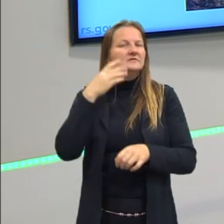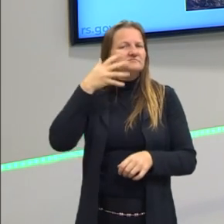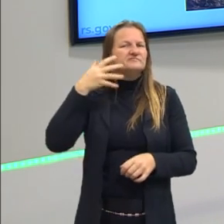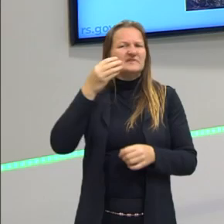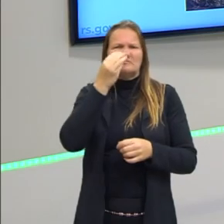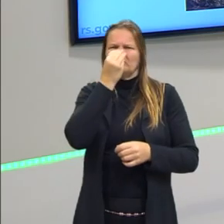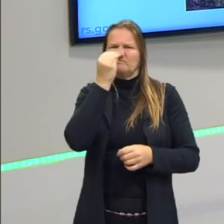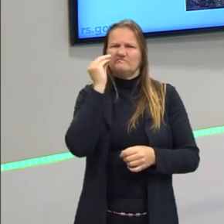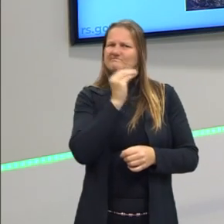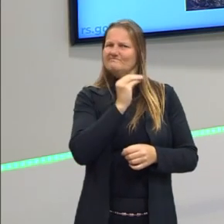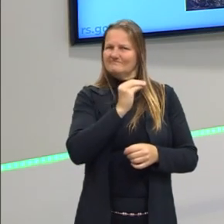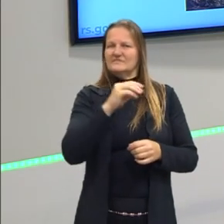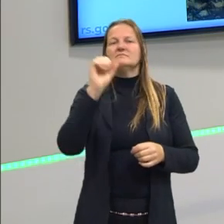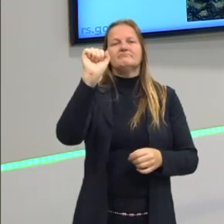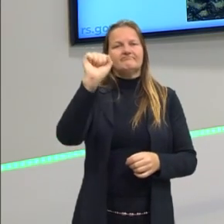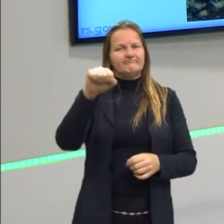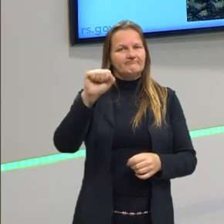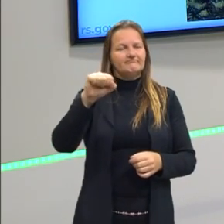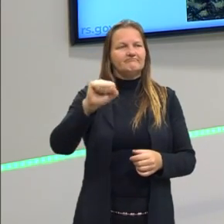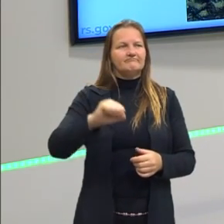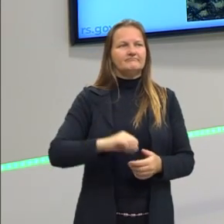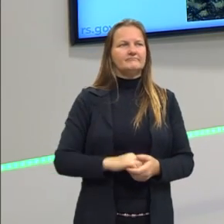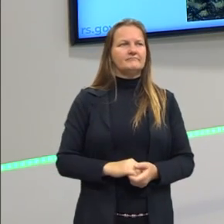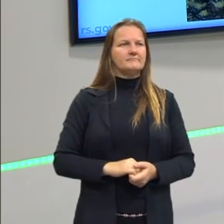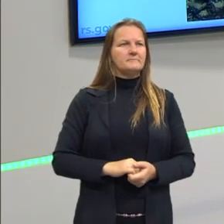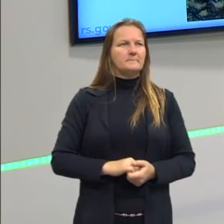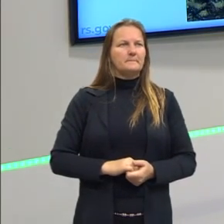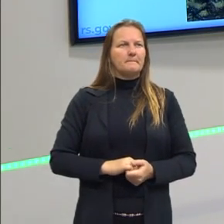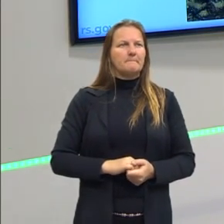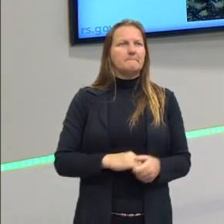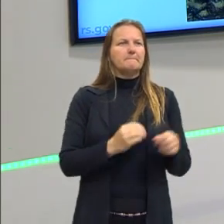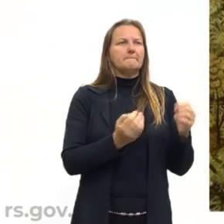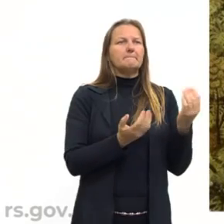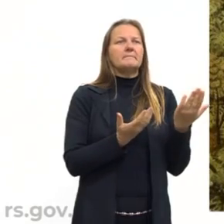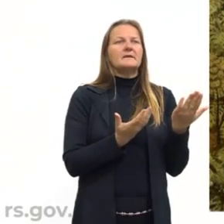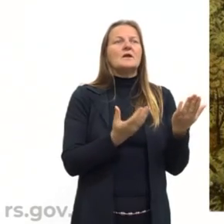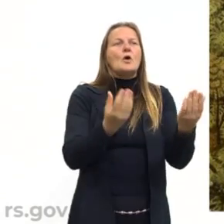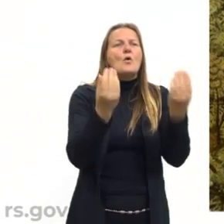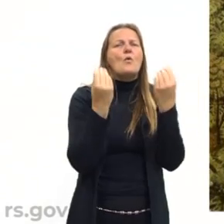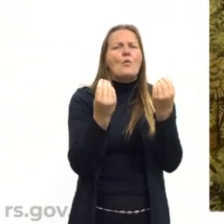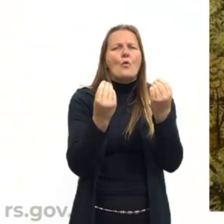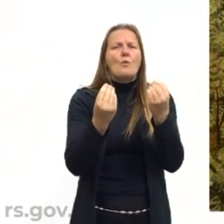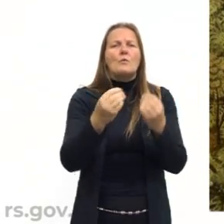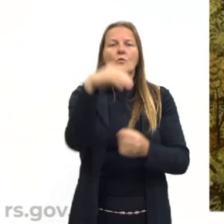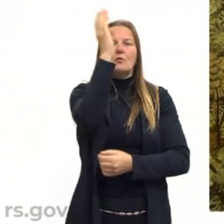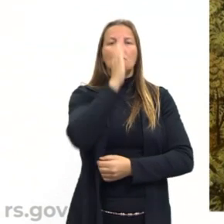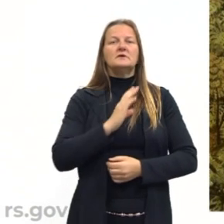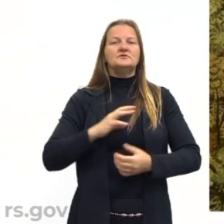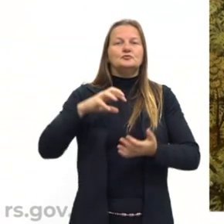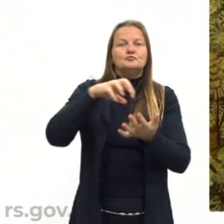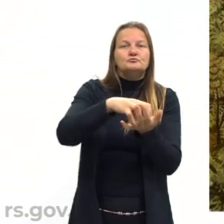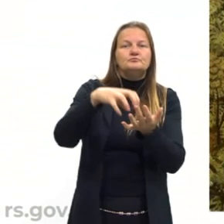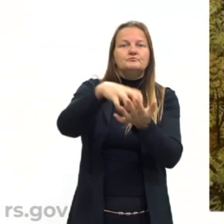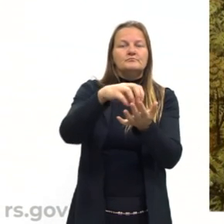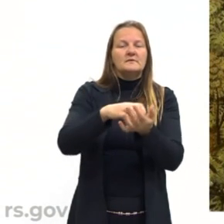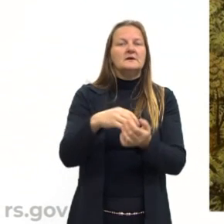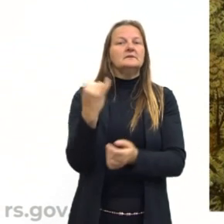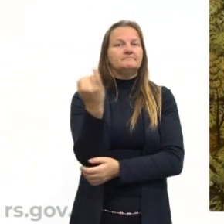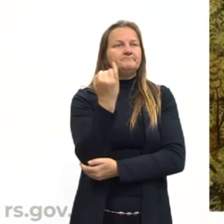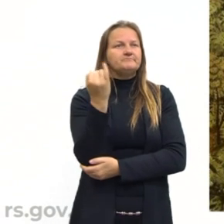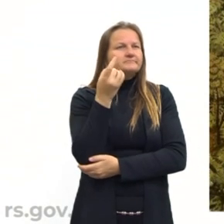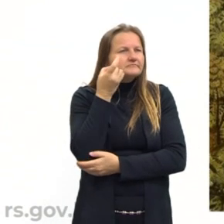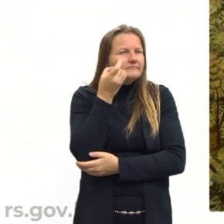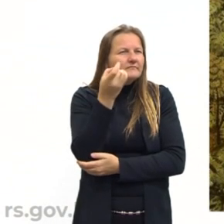preconceituoso, sim. E aí, como o Brasil foi colonizado? Isso também é uma questão muito